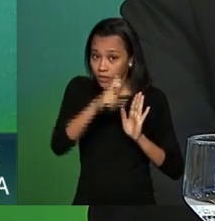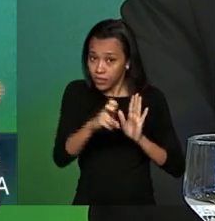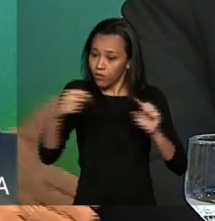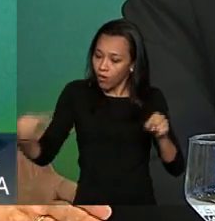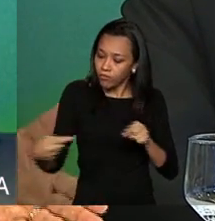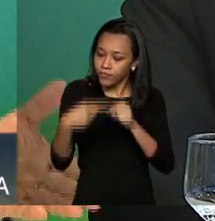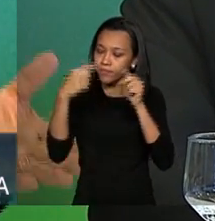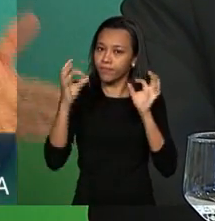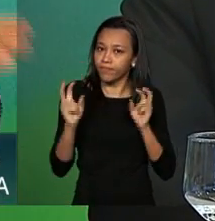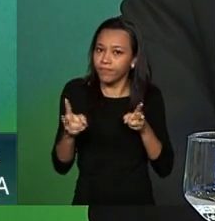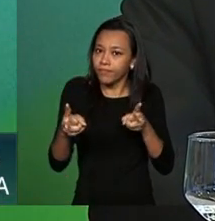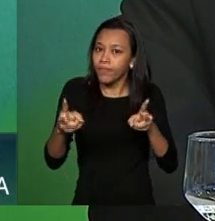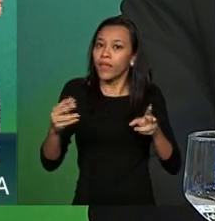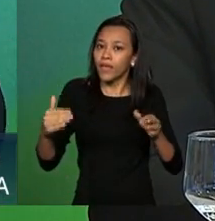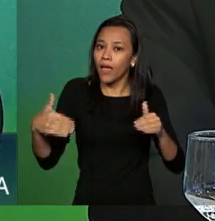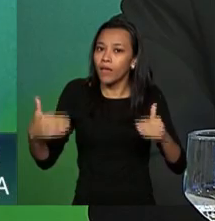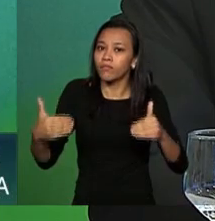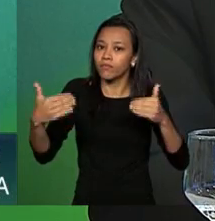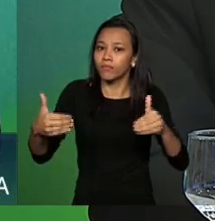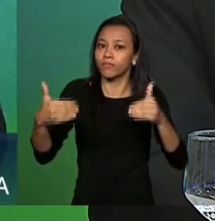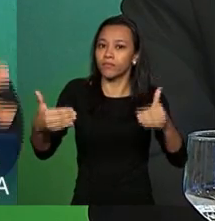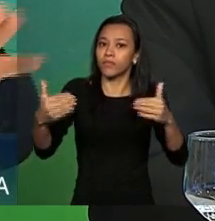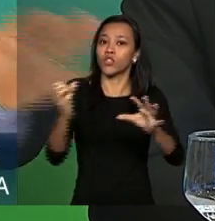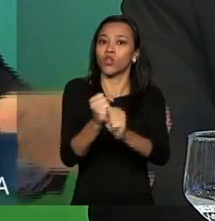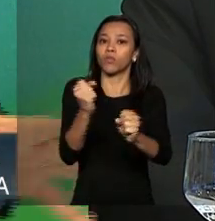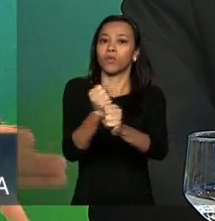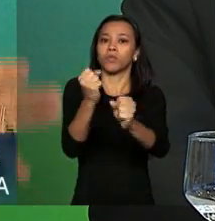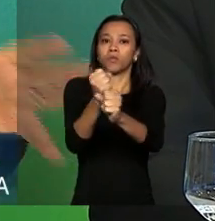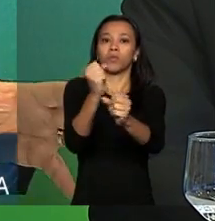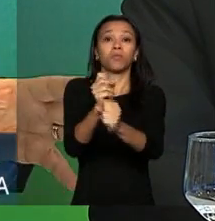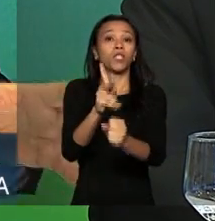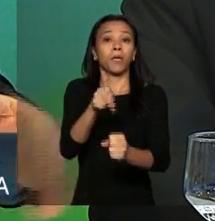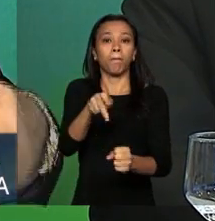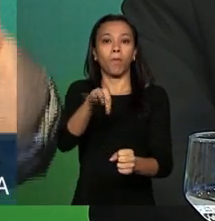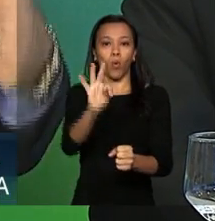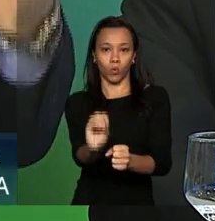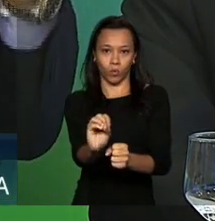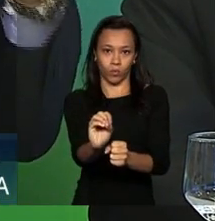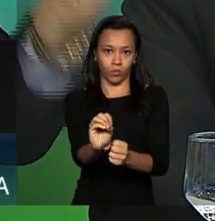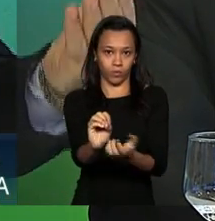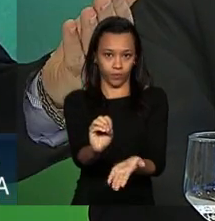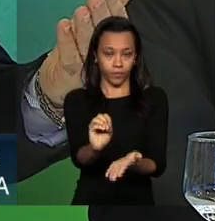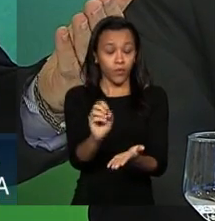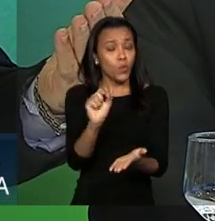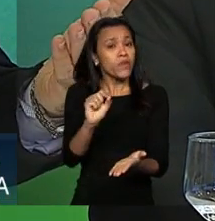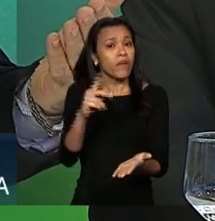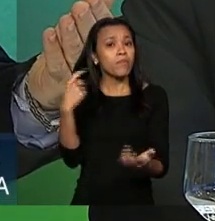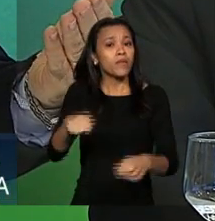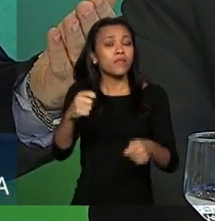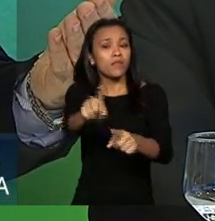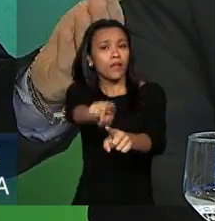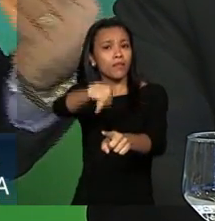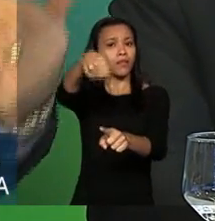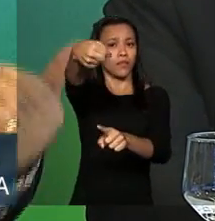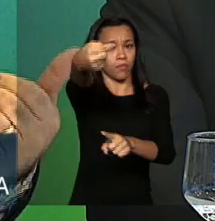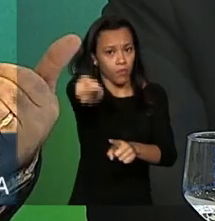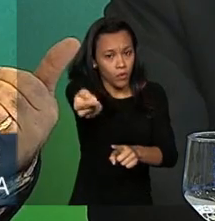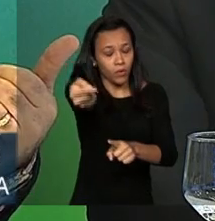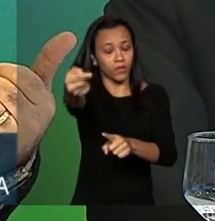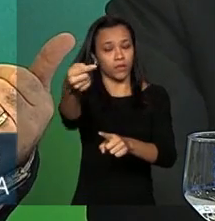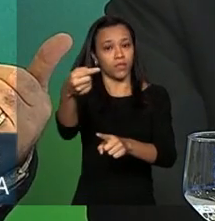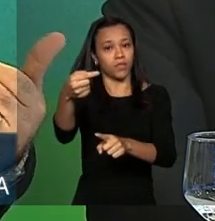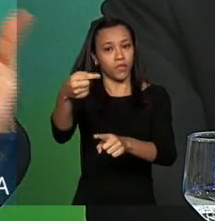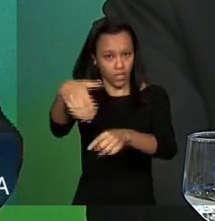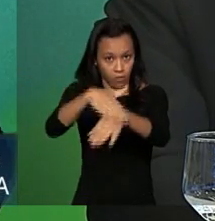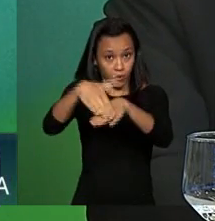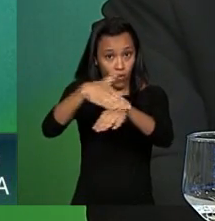exatamente a progressividade da soma dos pontos então é isso por hora o que vai precisar lá na frente o debate que nós